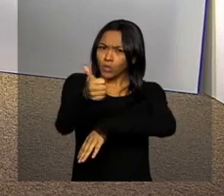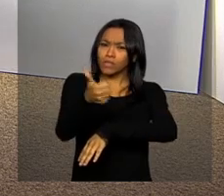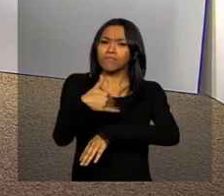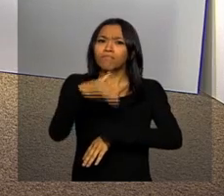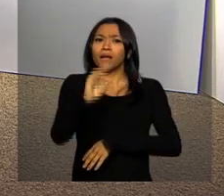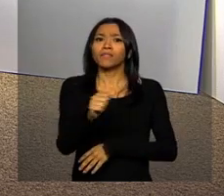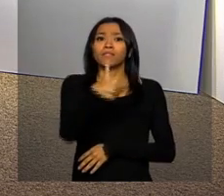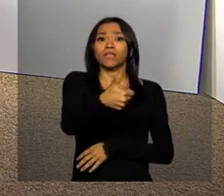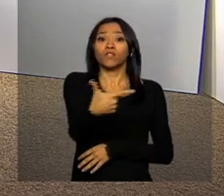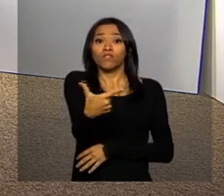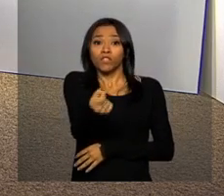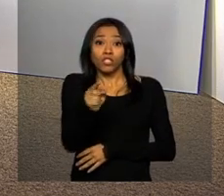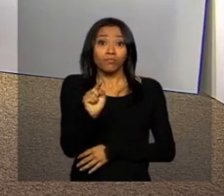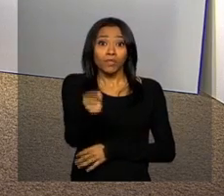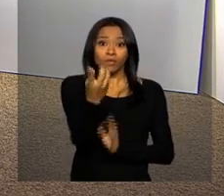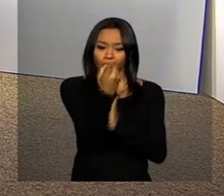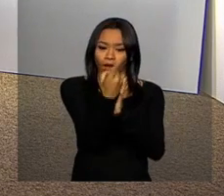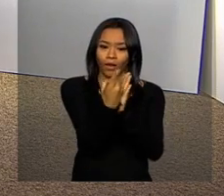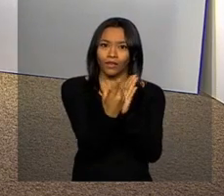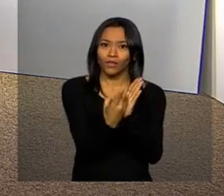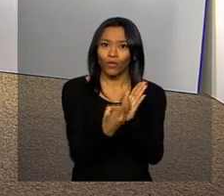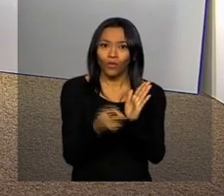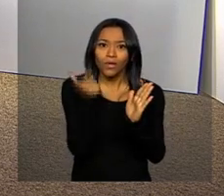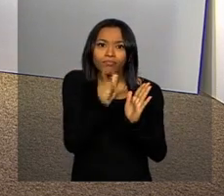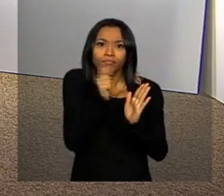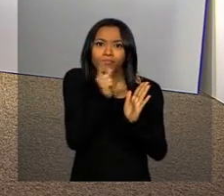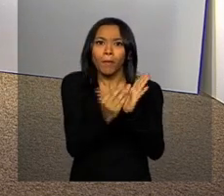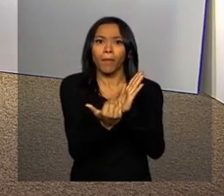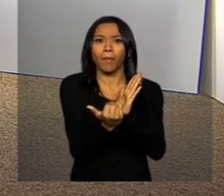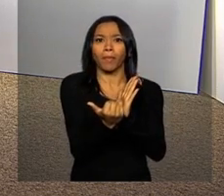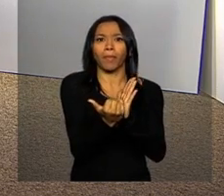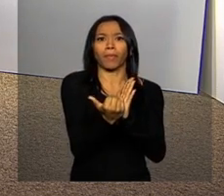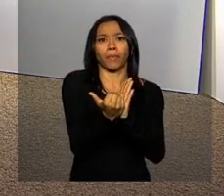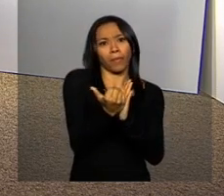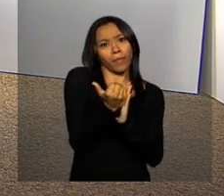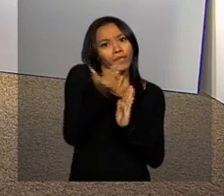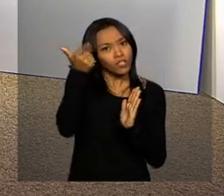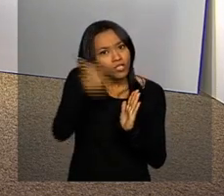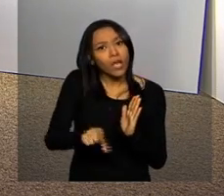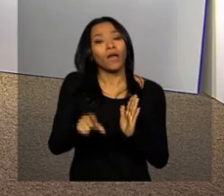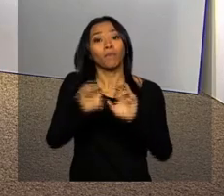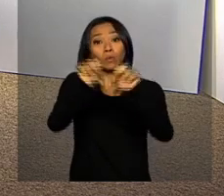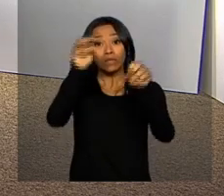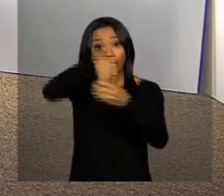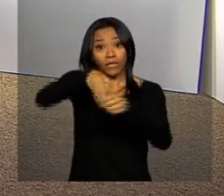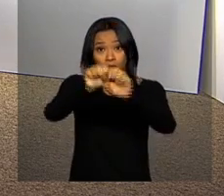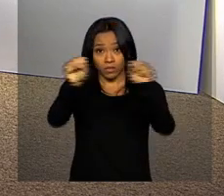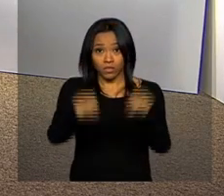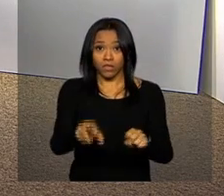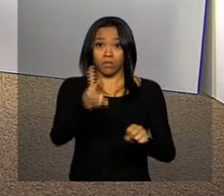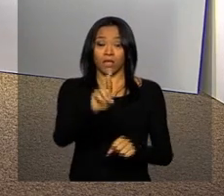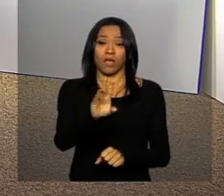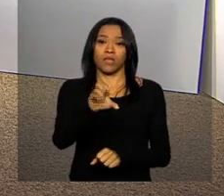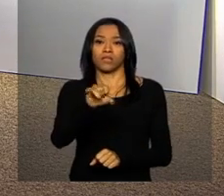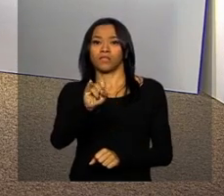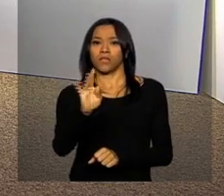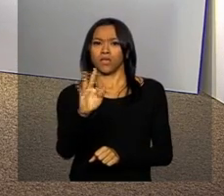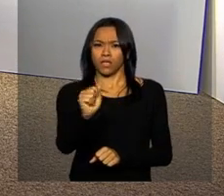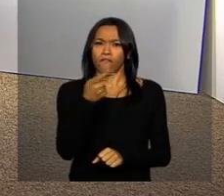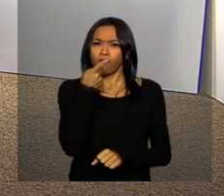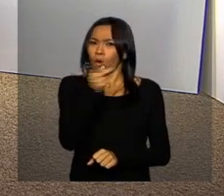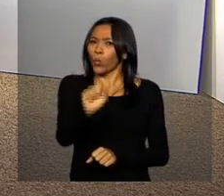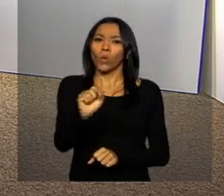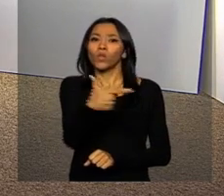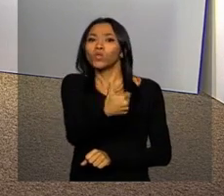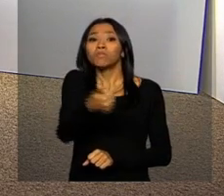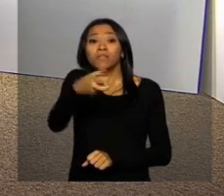de 120 mil declarações já tinham sido enviadas pelo sistema da Receita. Deve declarar que em 2015